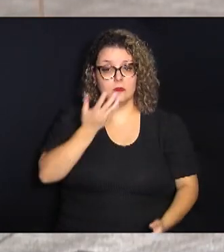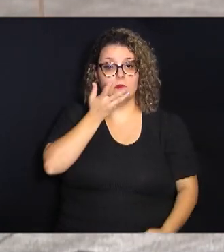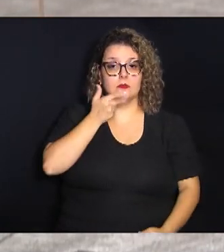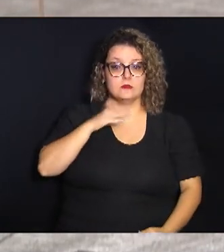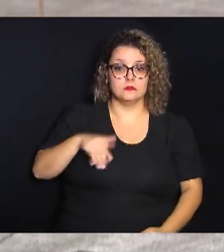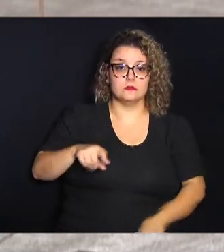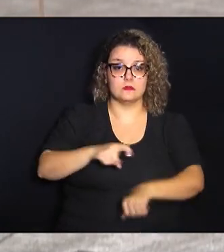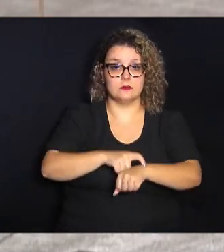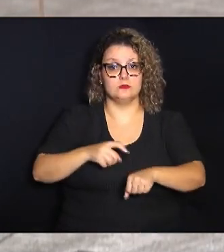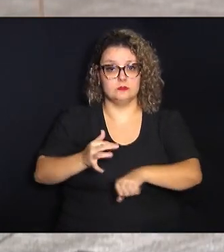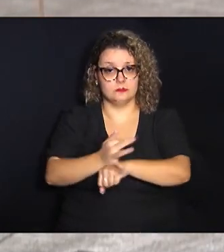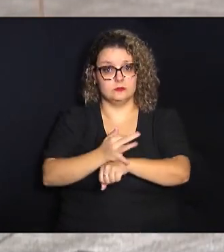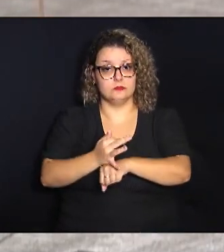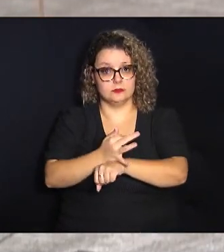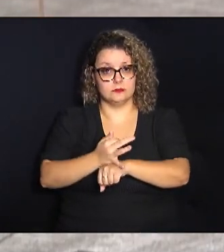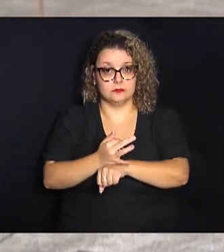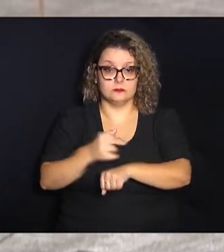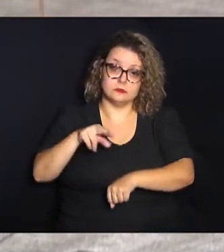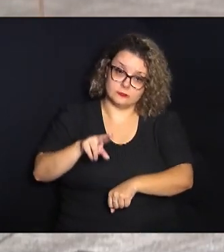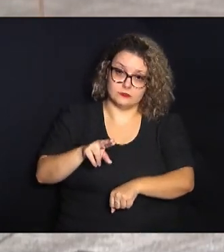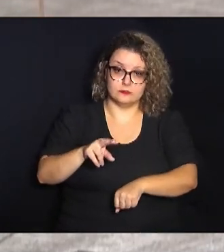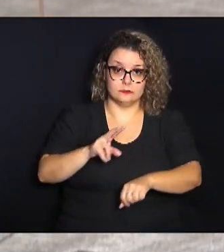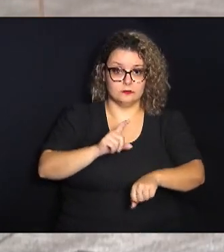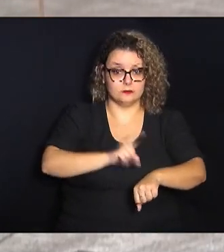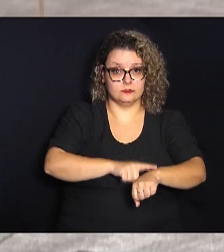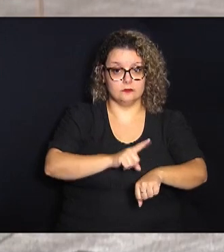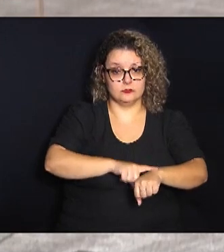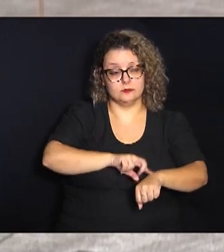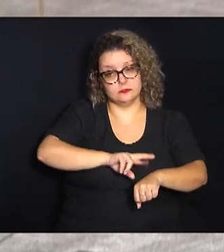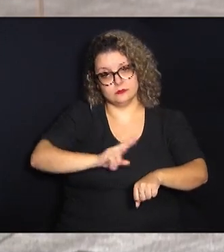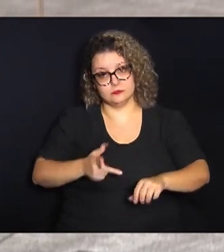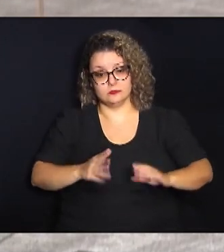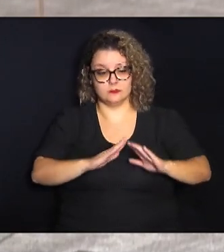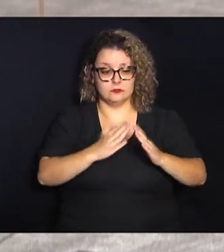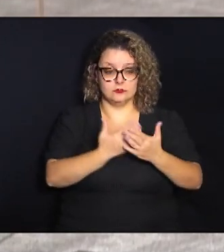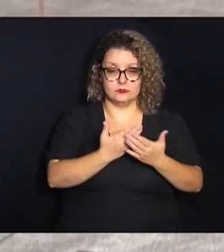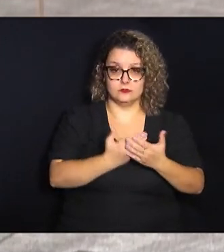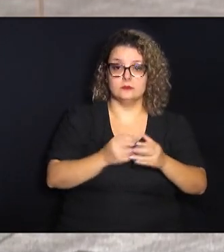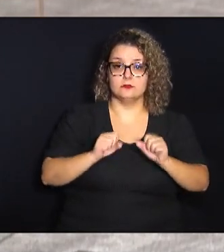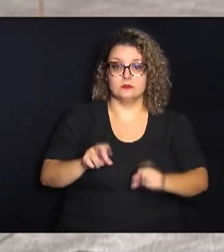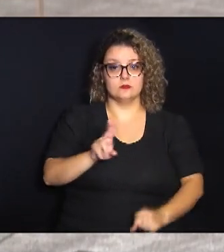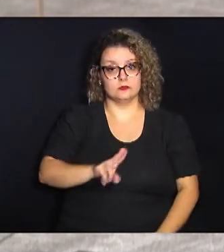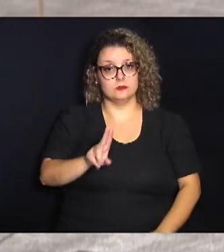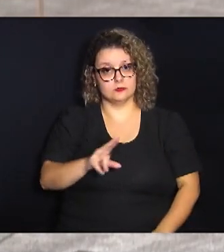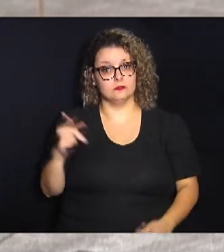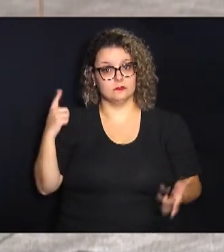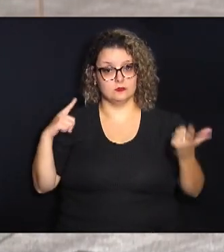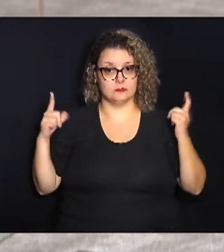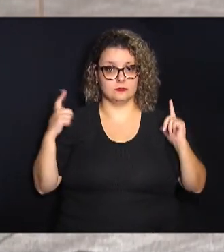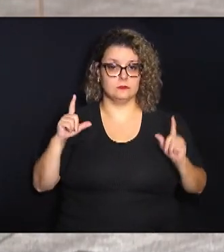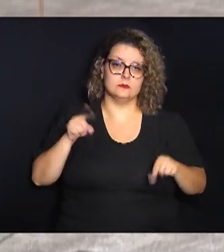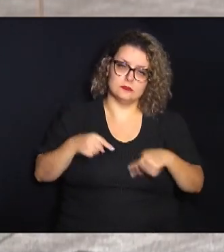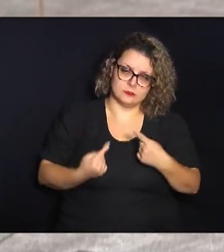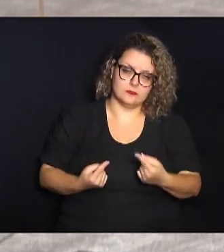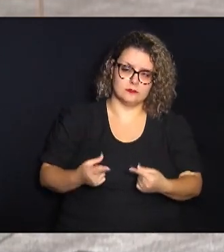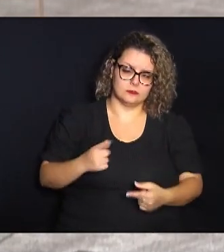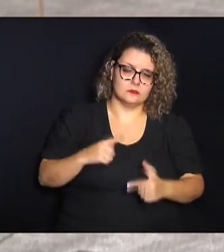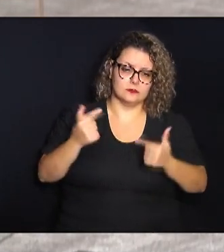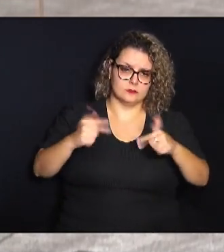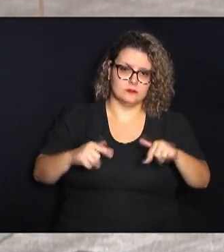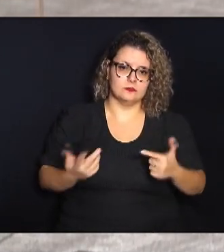período de férias escolares ou até no contraturno escolar pode utilizar ali para lazer e outra ter um espaço